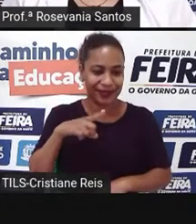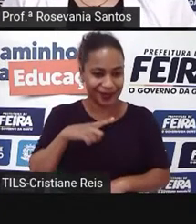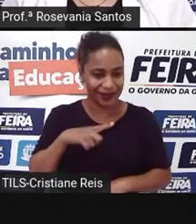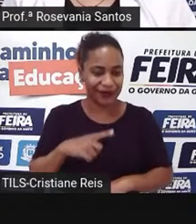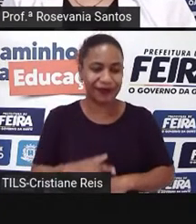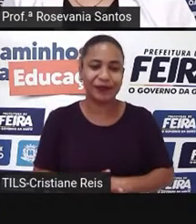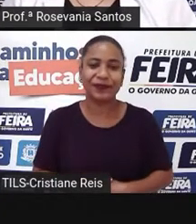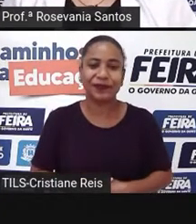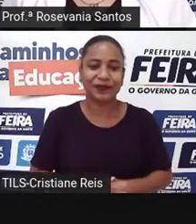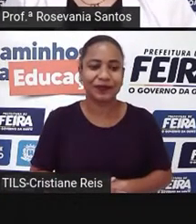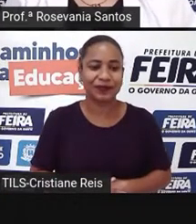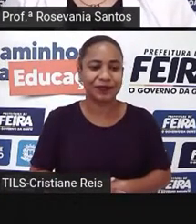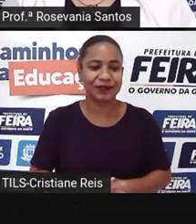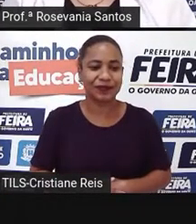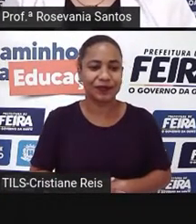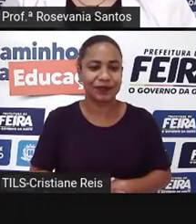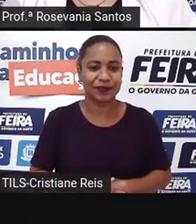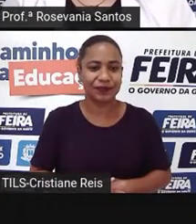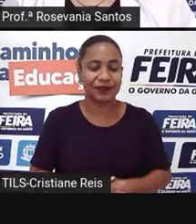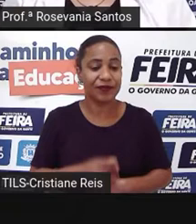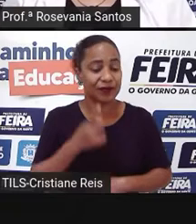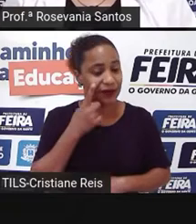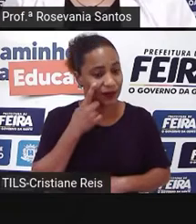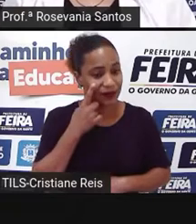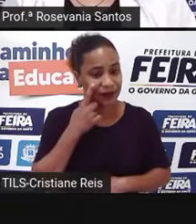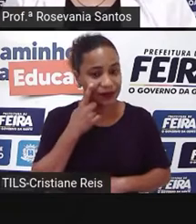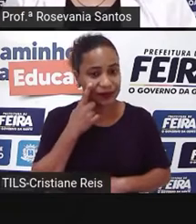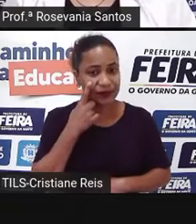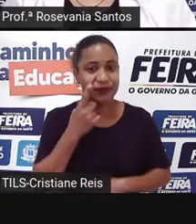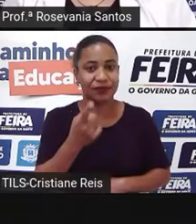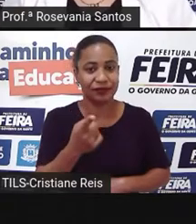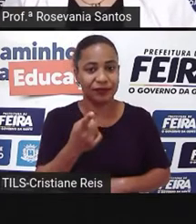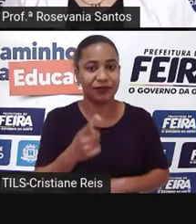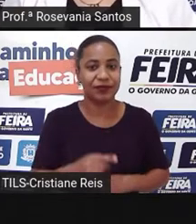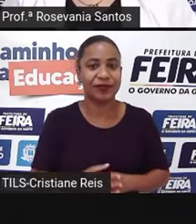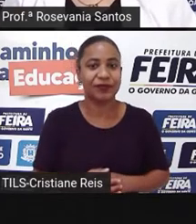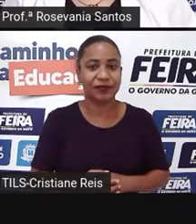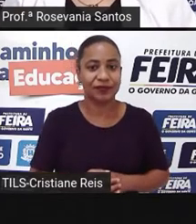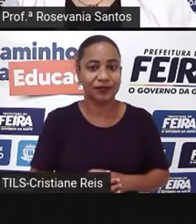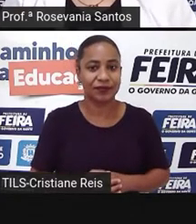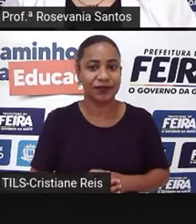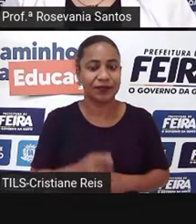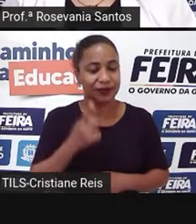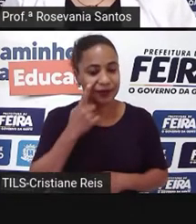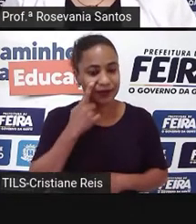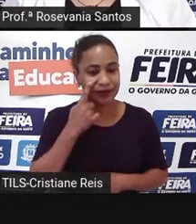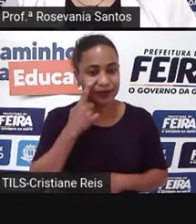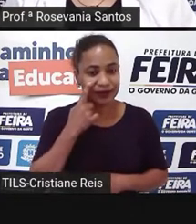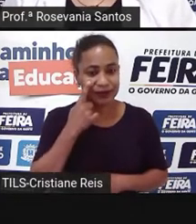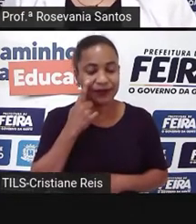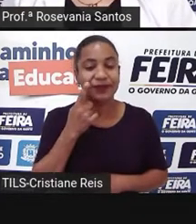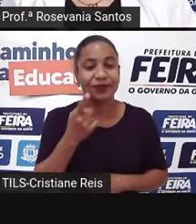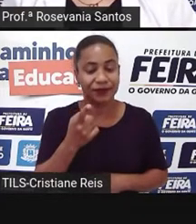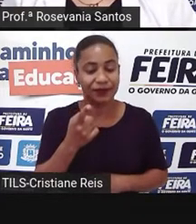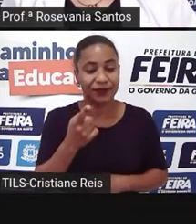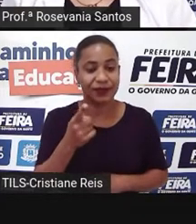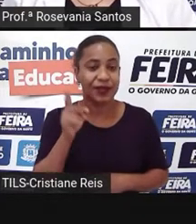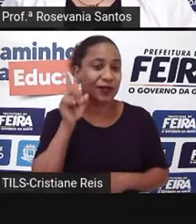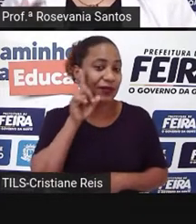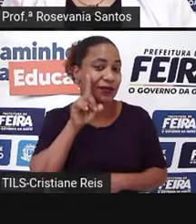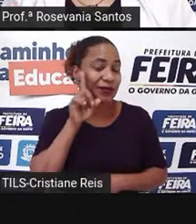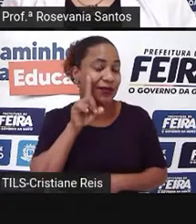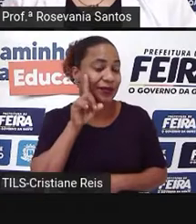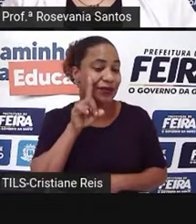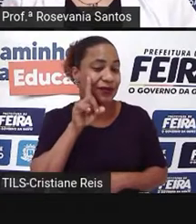vocês observarem, ele está, né, nessa faixa aqui, bem a, bora dizer assim, bem